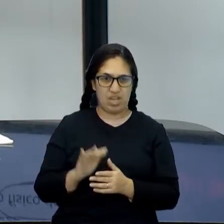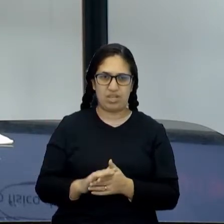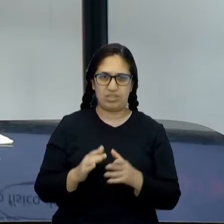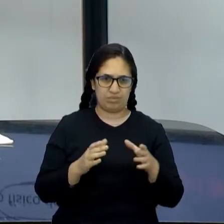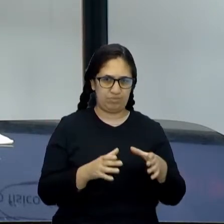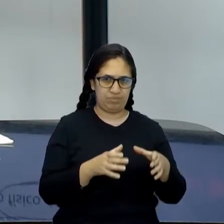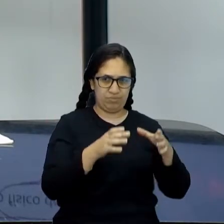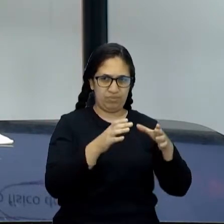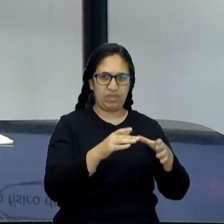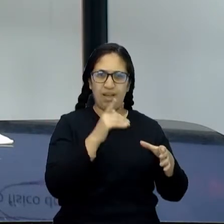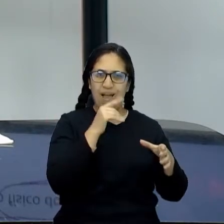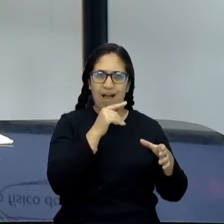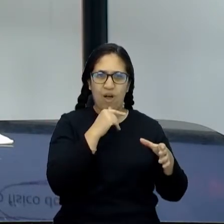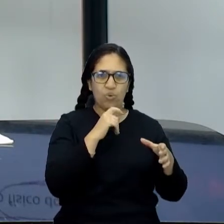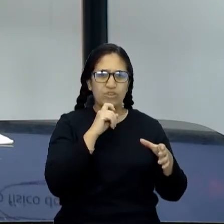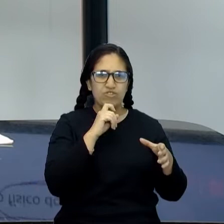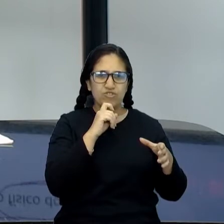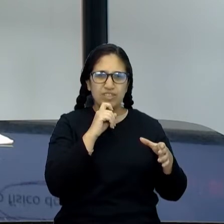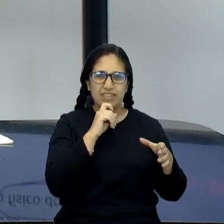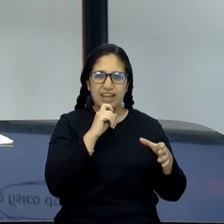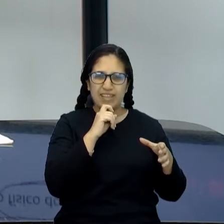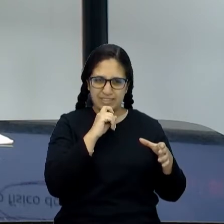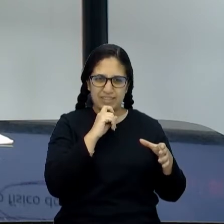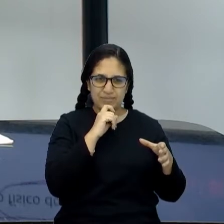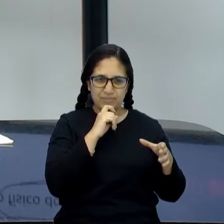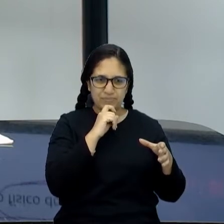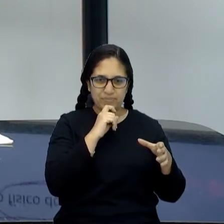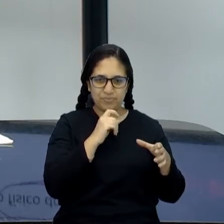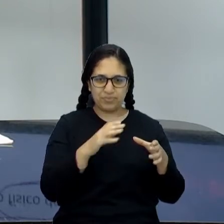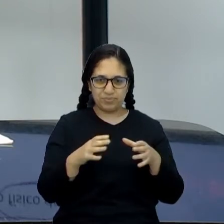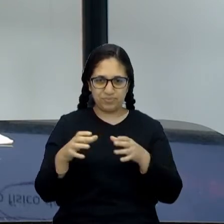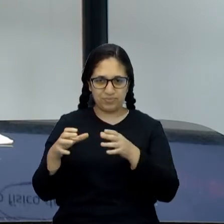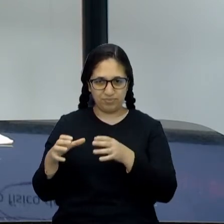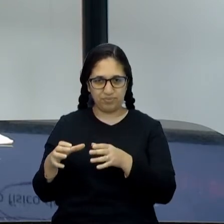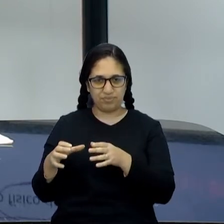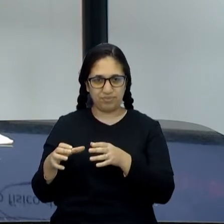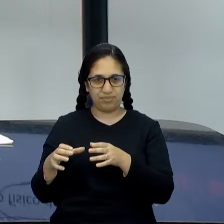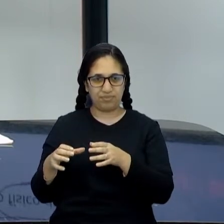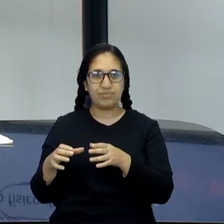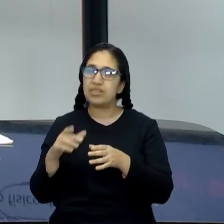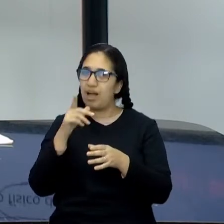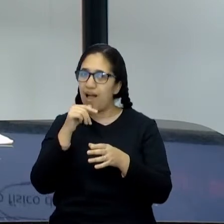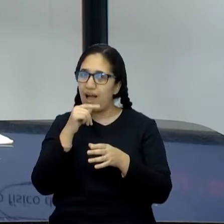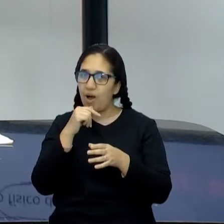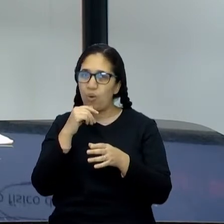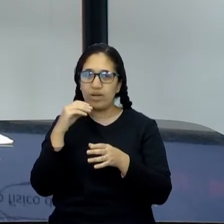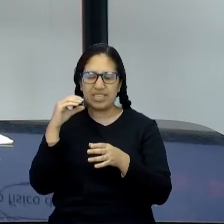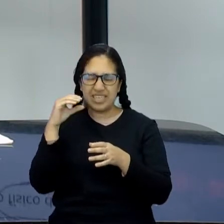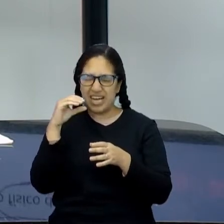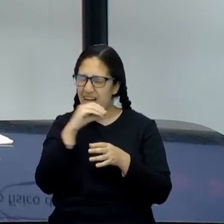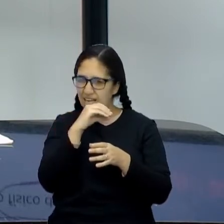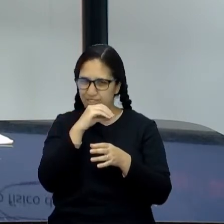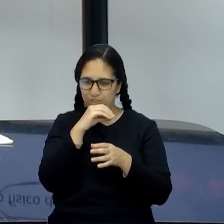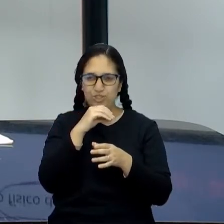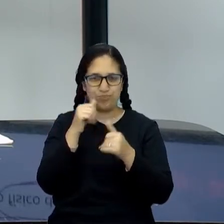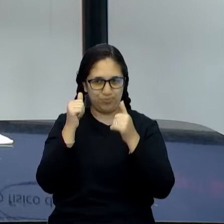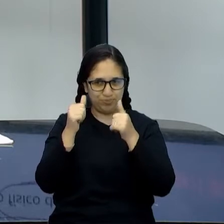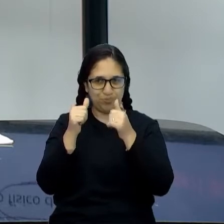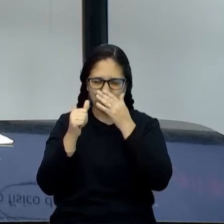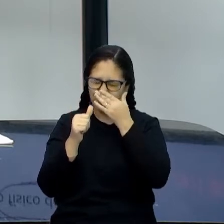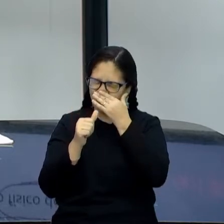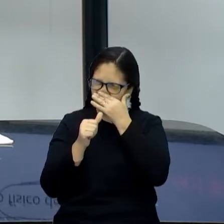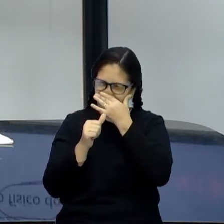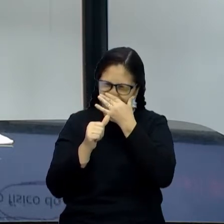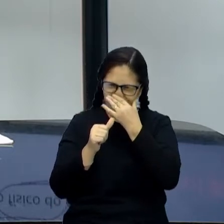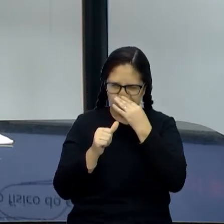um pouco de água gelada, que eu coloquei gelo. E aqui eu vou pôr um pouco de água quente, bem quente, tá certo? Vou até